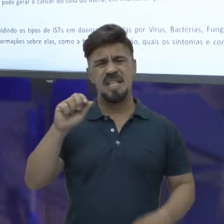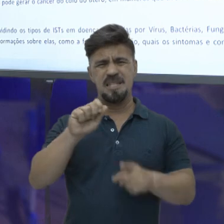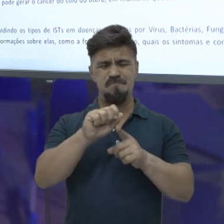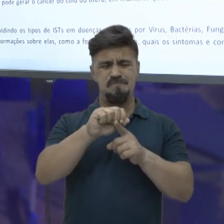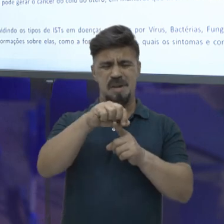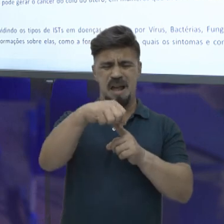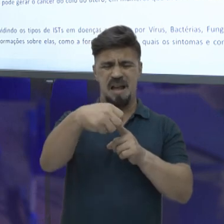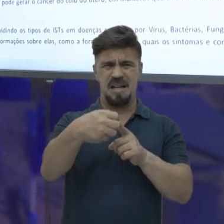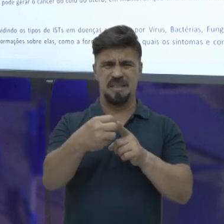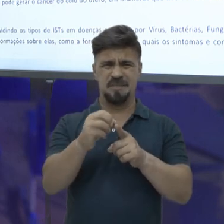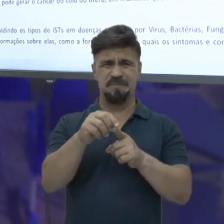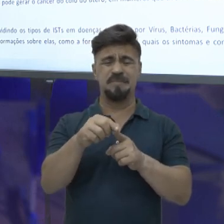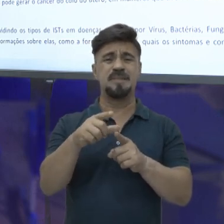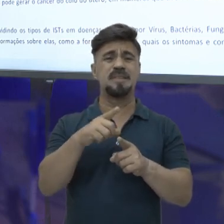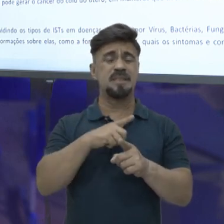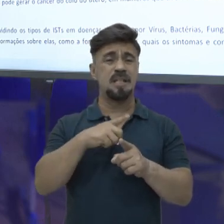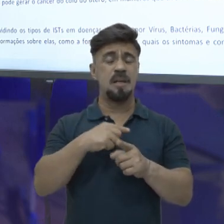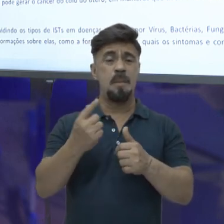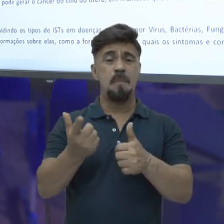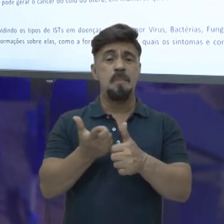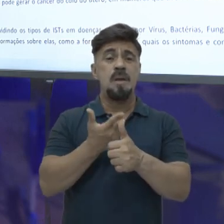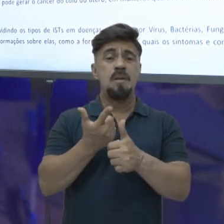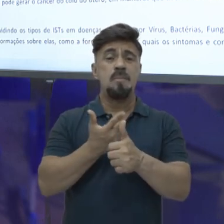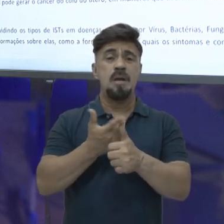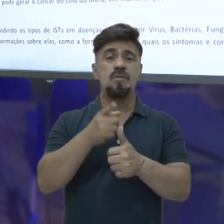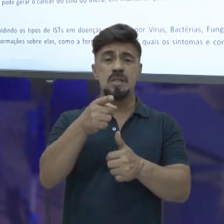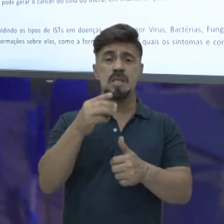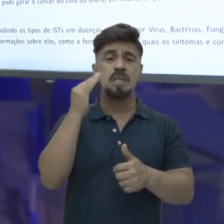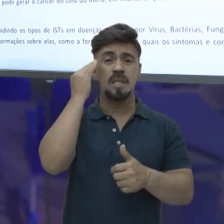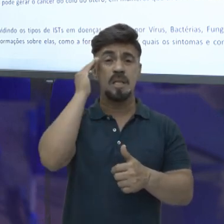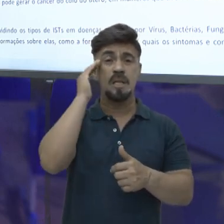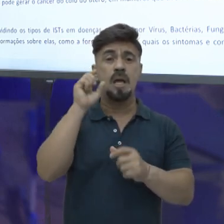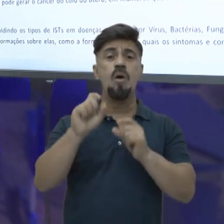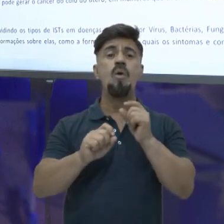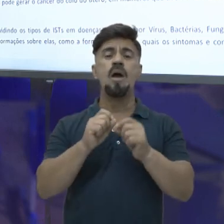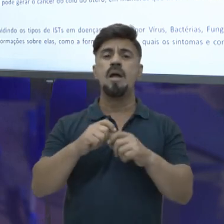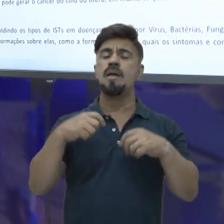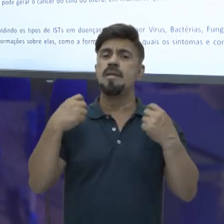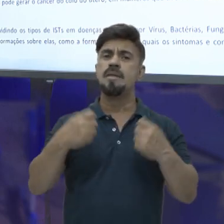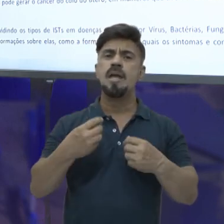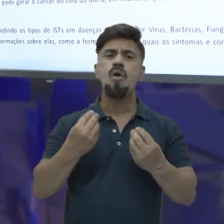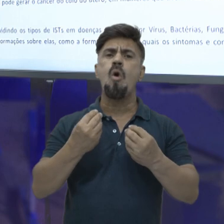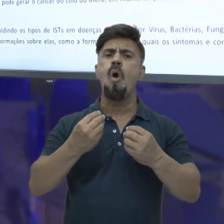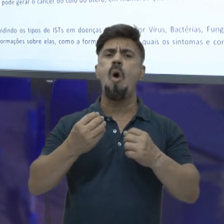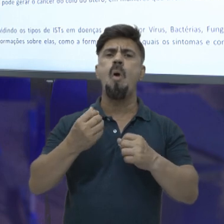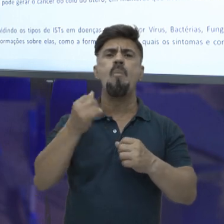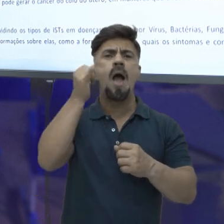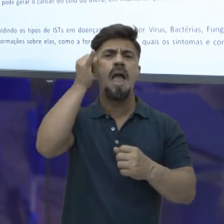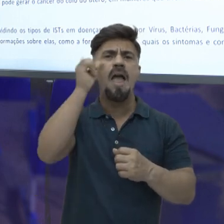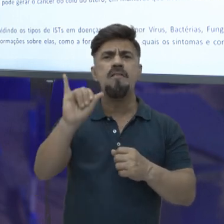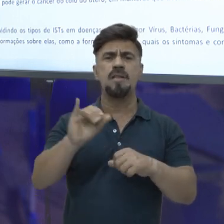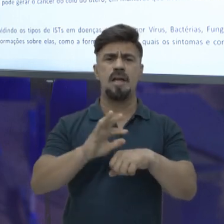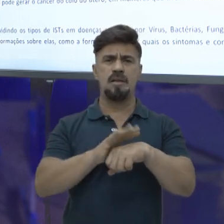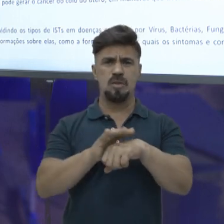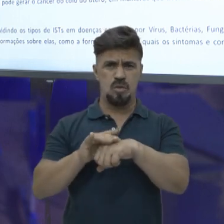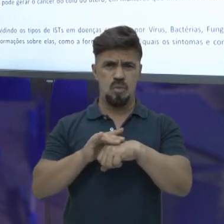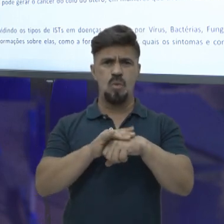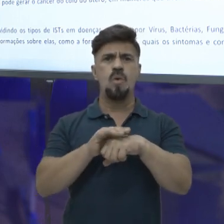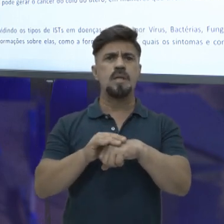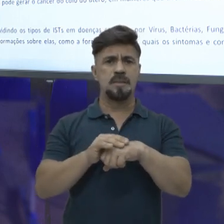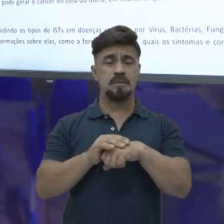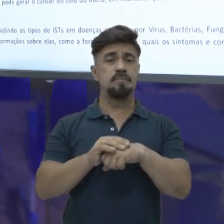qual é a necessidade dela. Primeira coisa que vocês têm que entender é, a gente tem como combater todas as doenças sexualmente